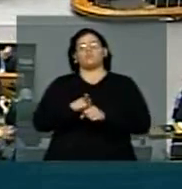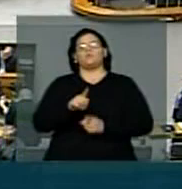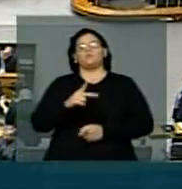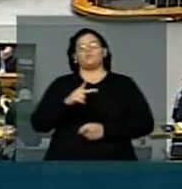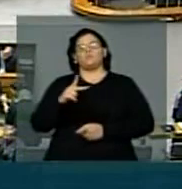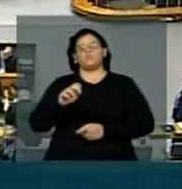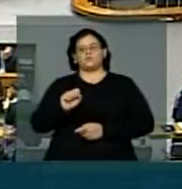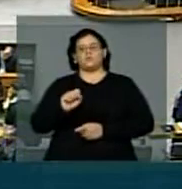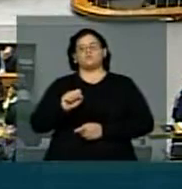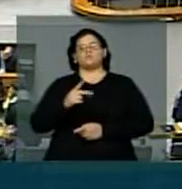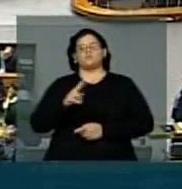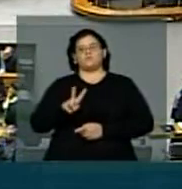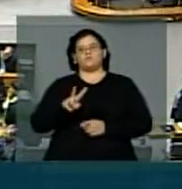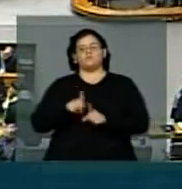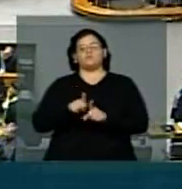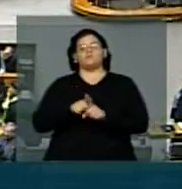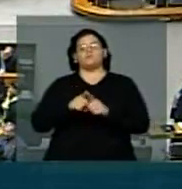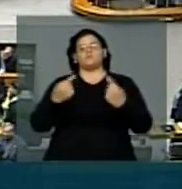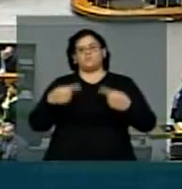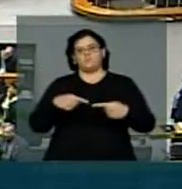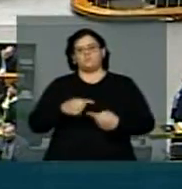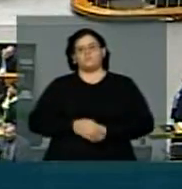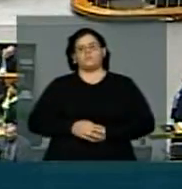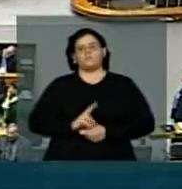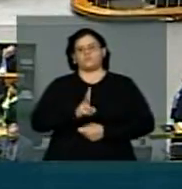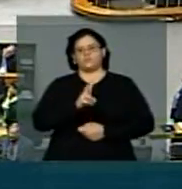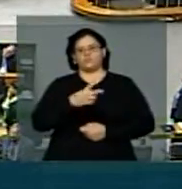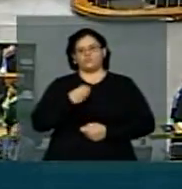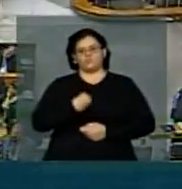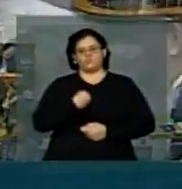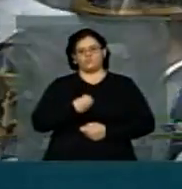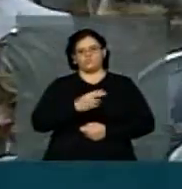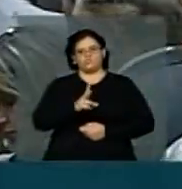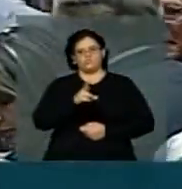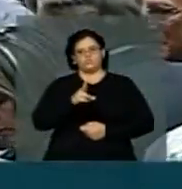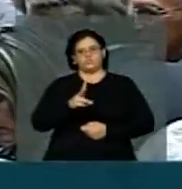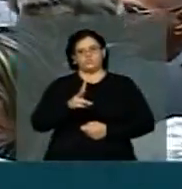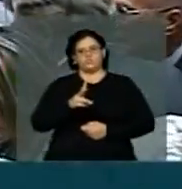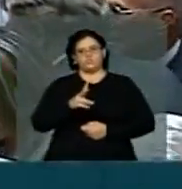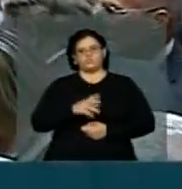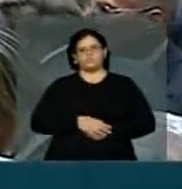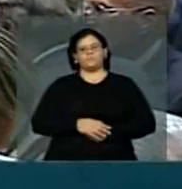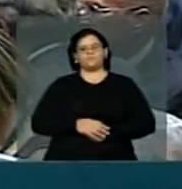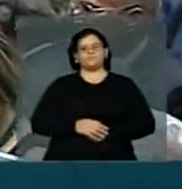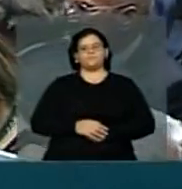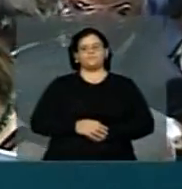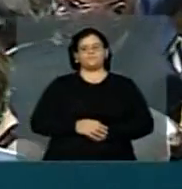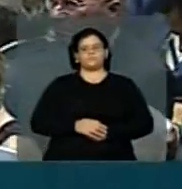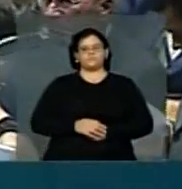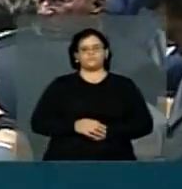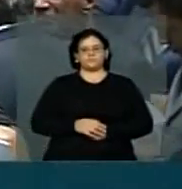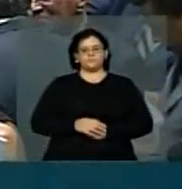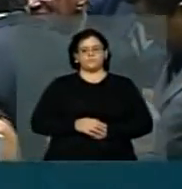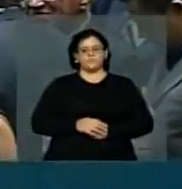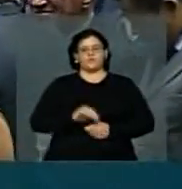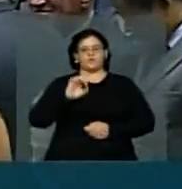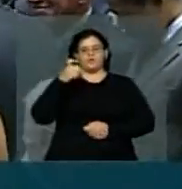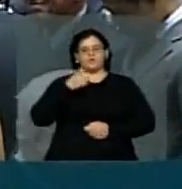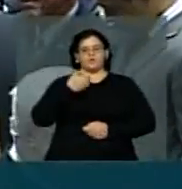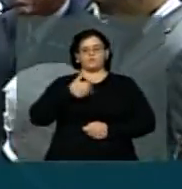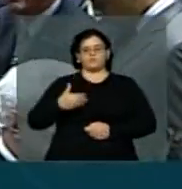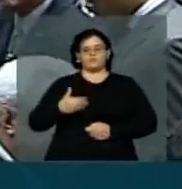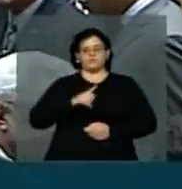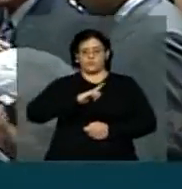PV, PPS e também o PSOL ...o mandato do ex-governador Jacques Solago acusado de